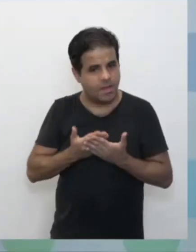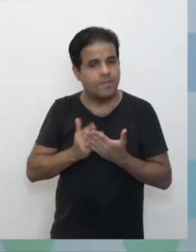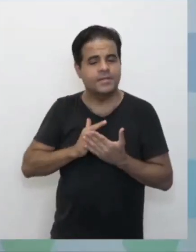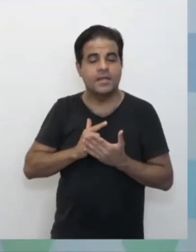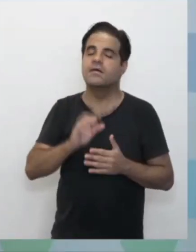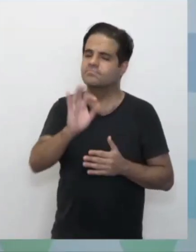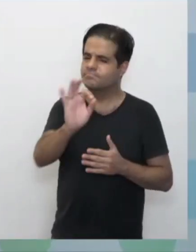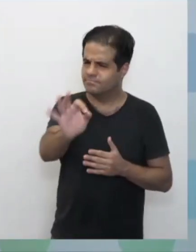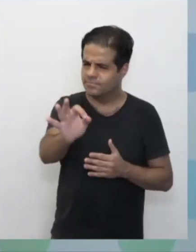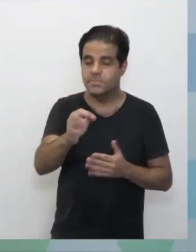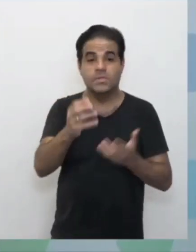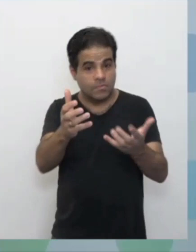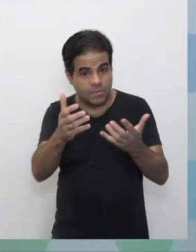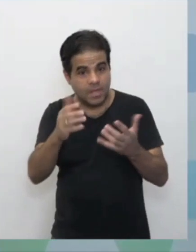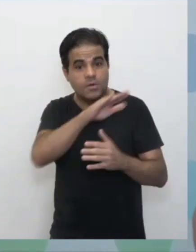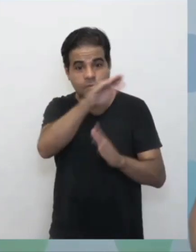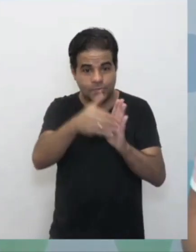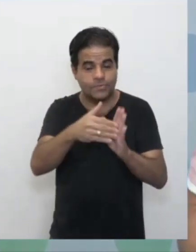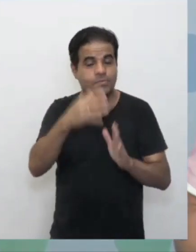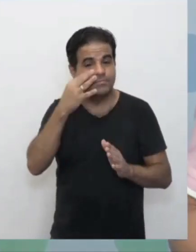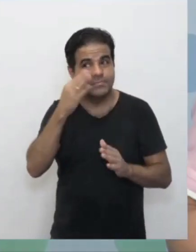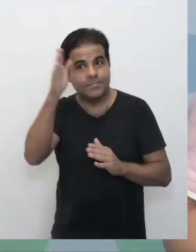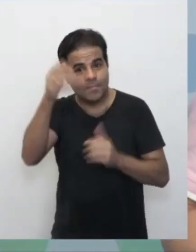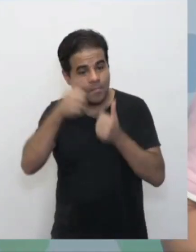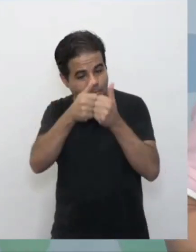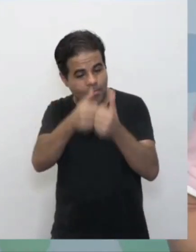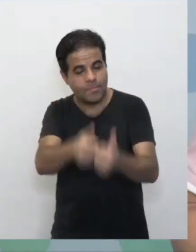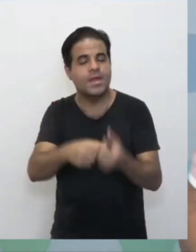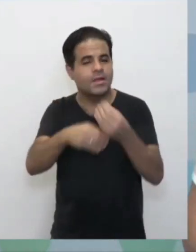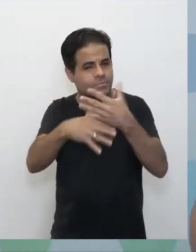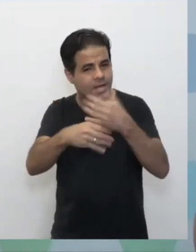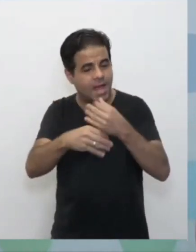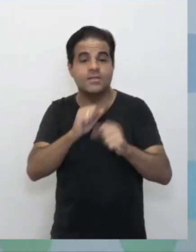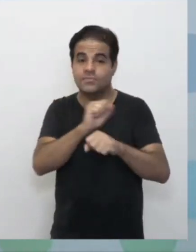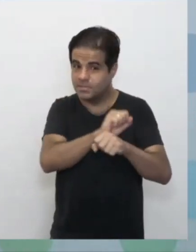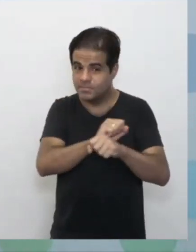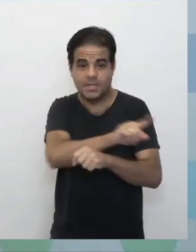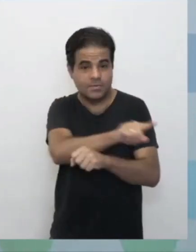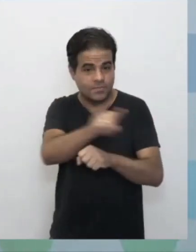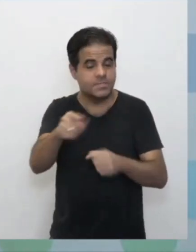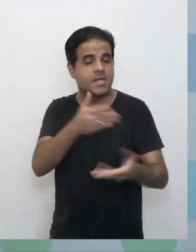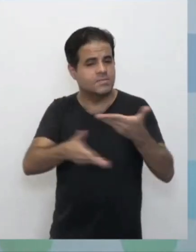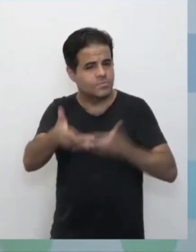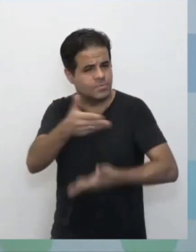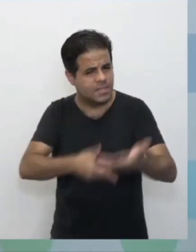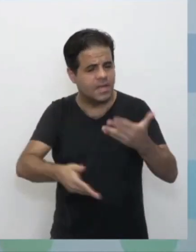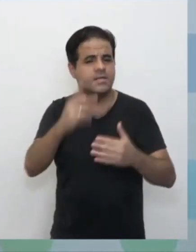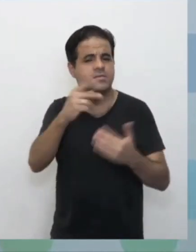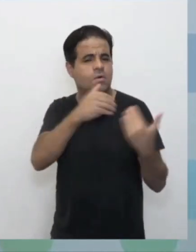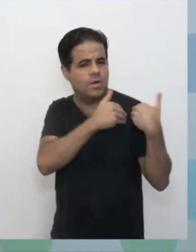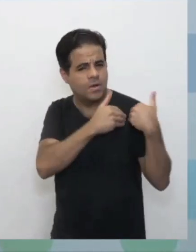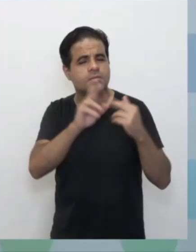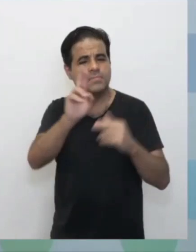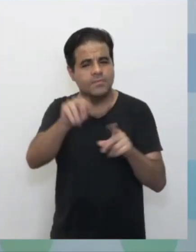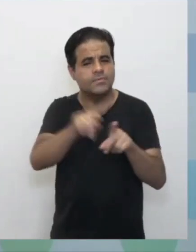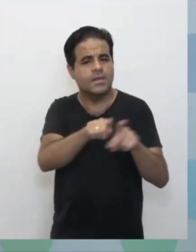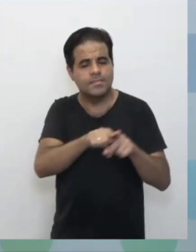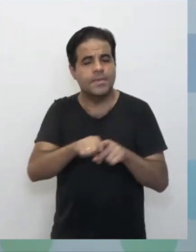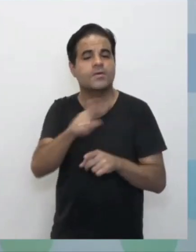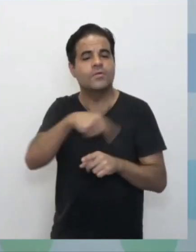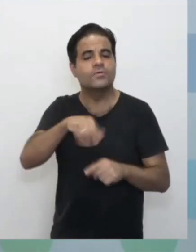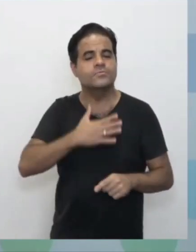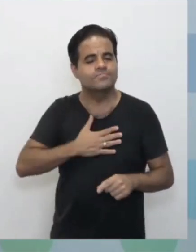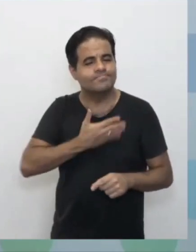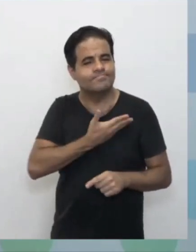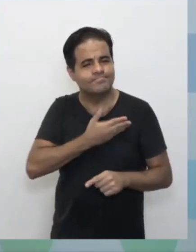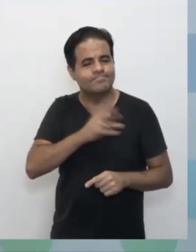E eu conto com a presença de todos. Estarei lá no chat, aguardando a interação com você, estudante, com seu responsável, também com nossos queridos